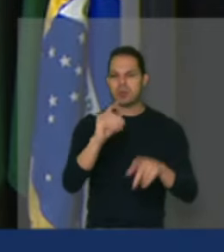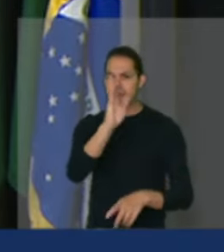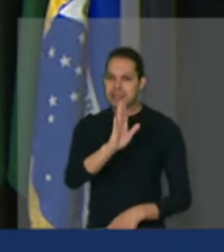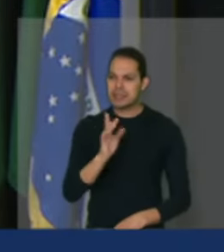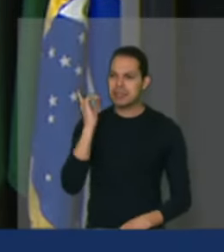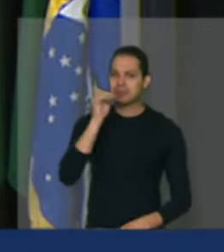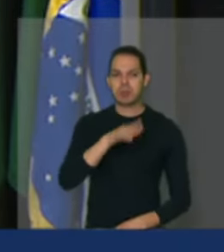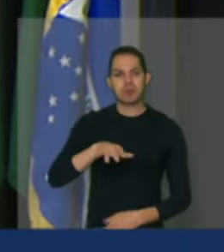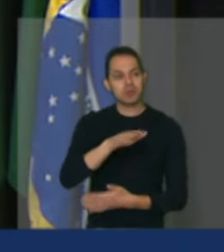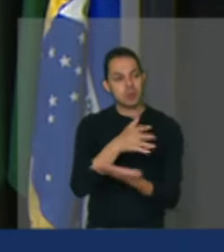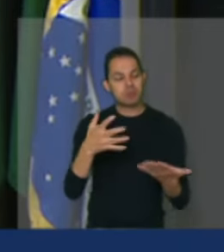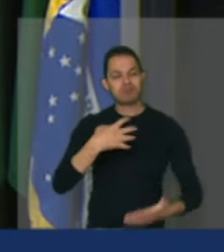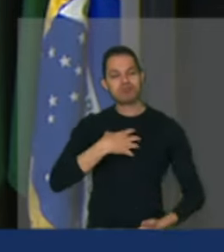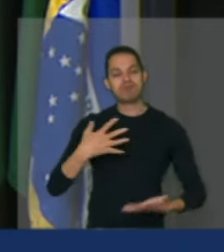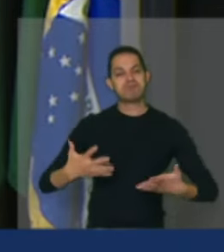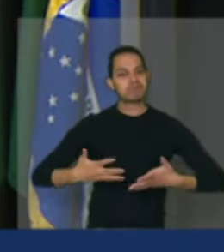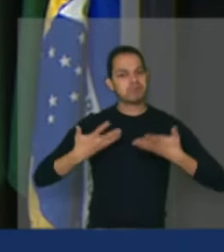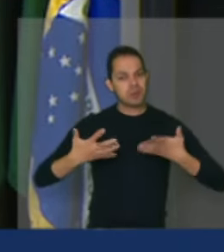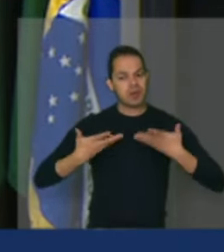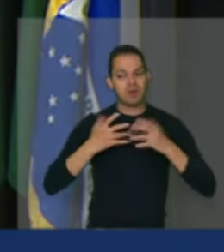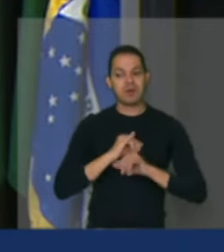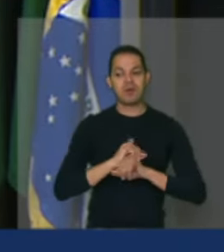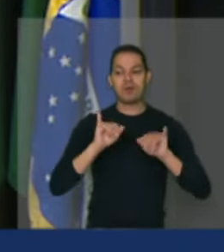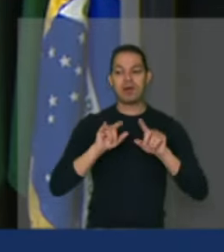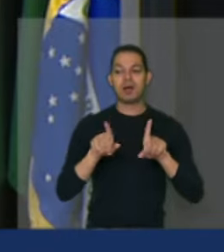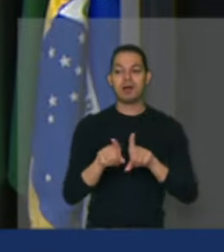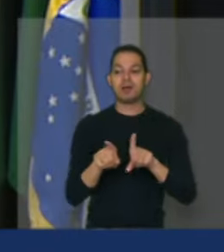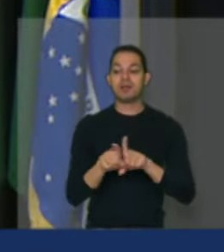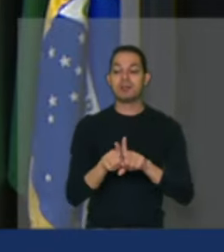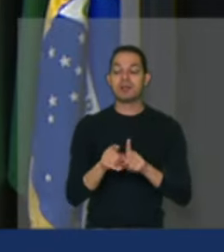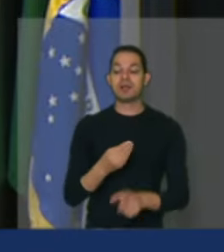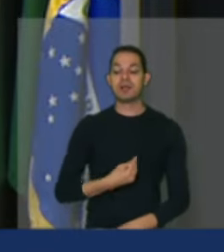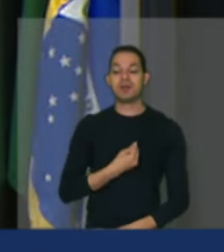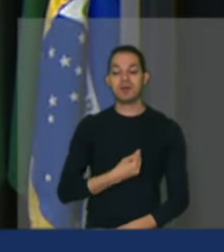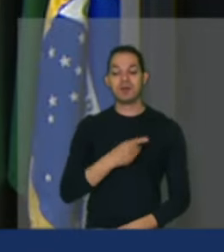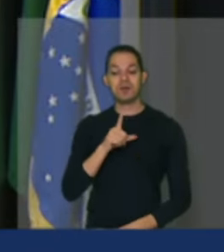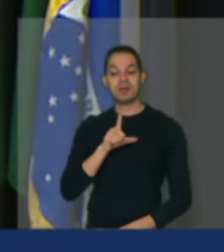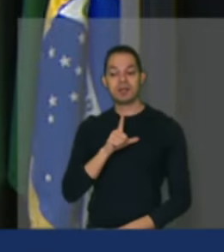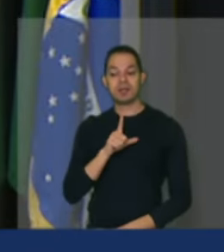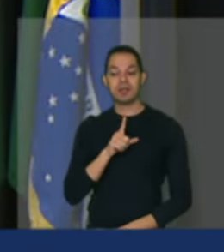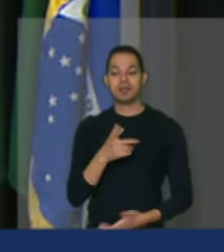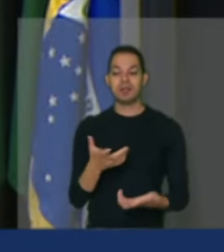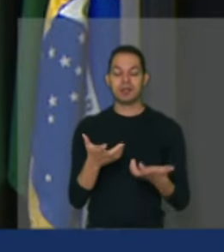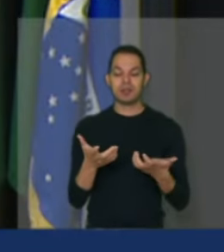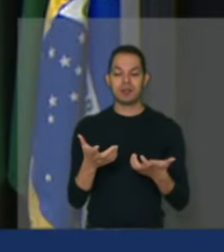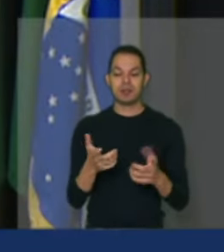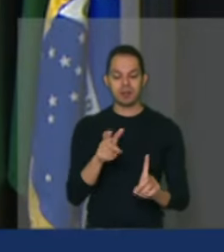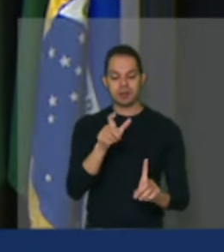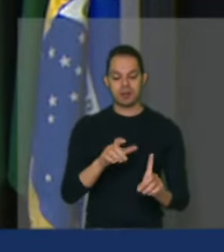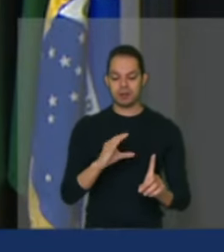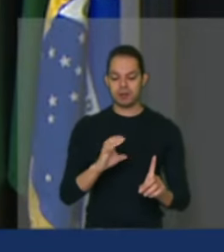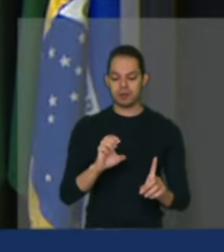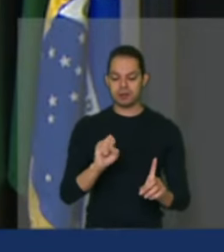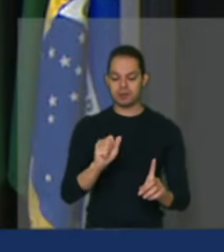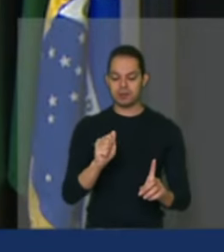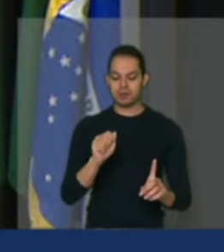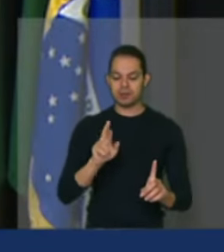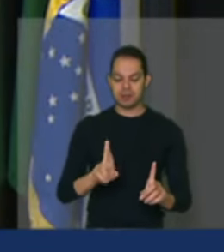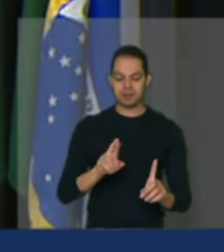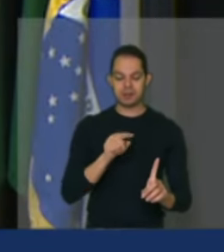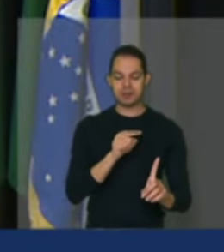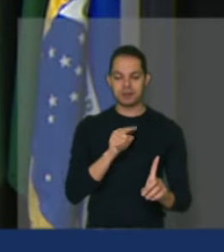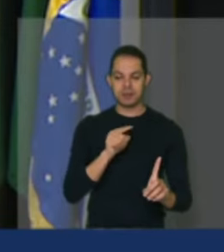com alegria que ele registra aqui também, que estará conosco, e eu quero em nome do César Alun, que é o